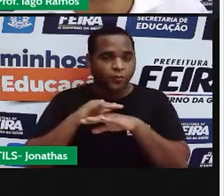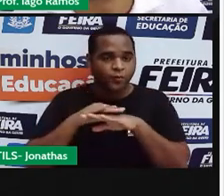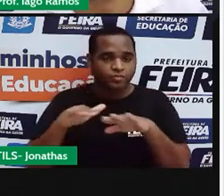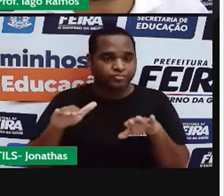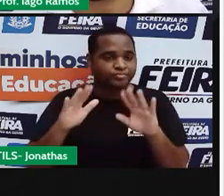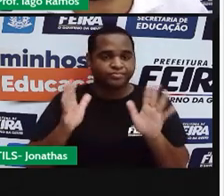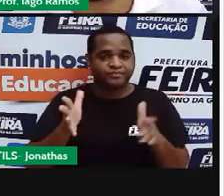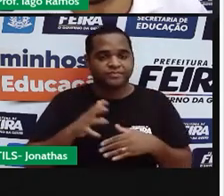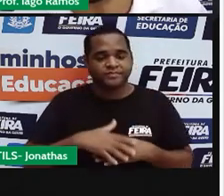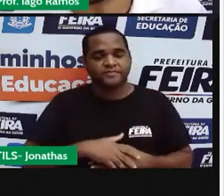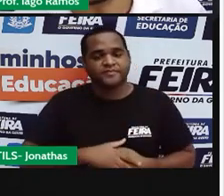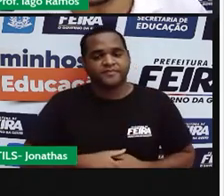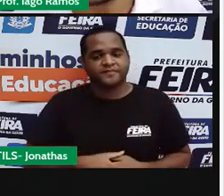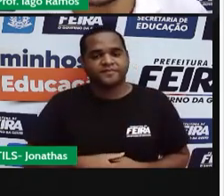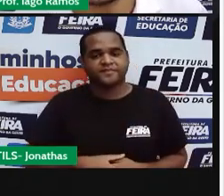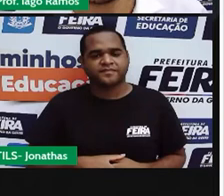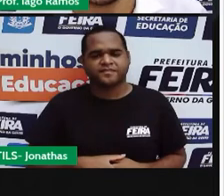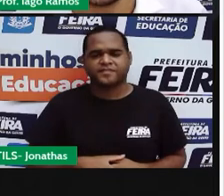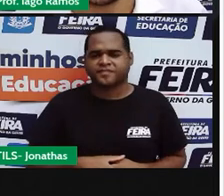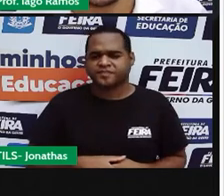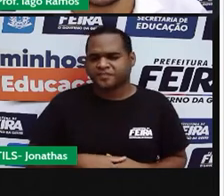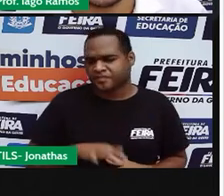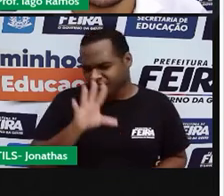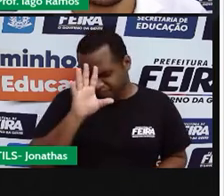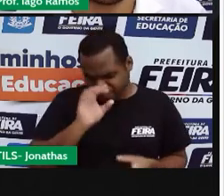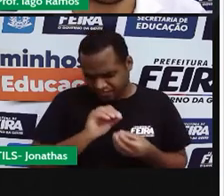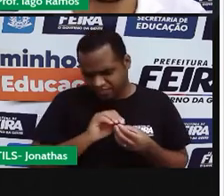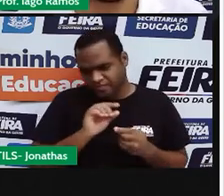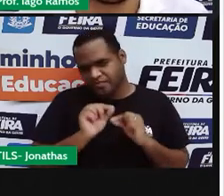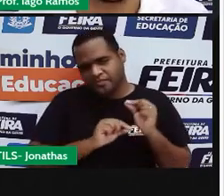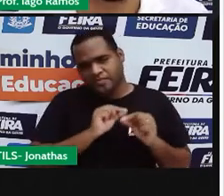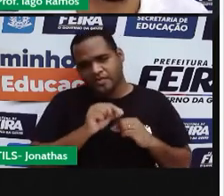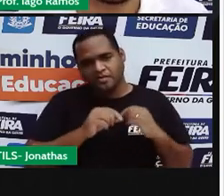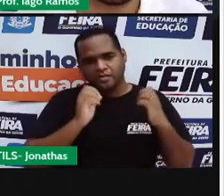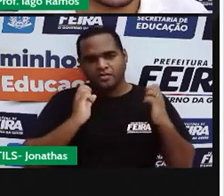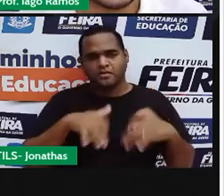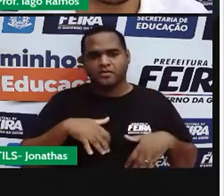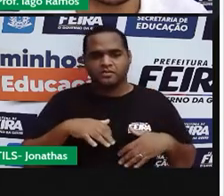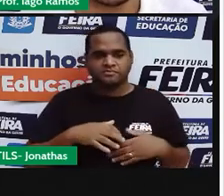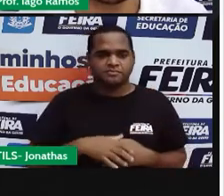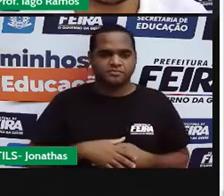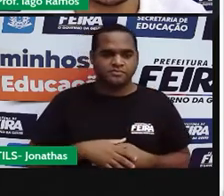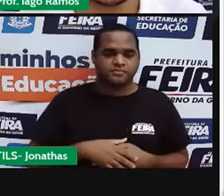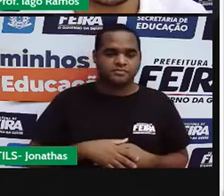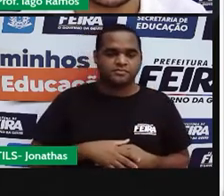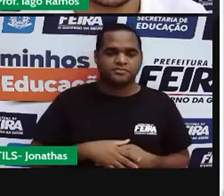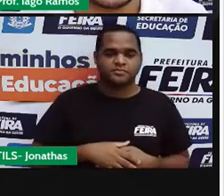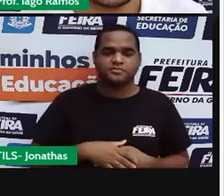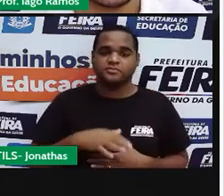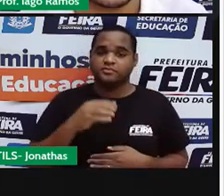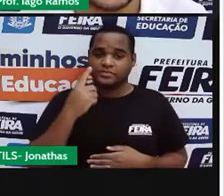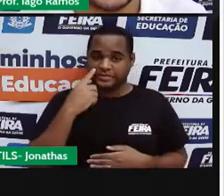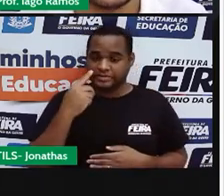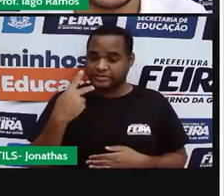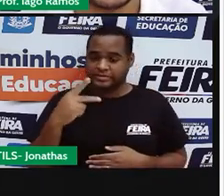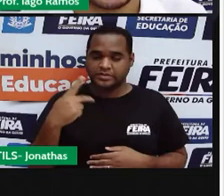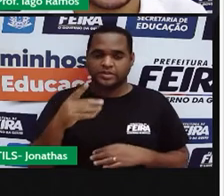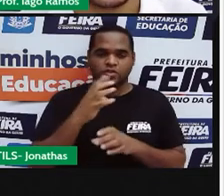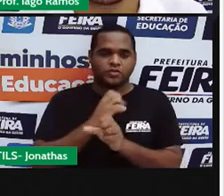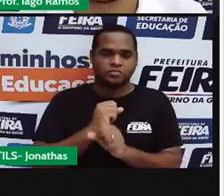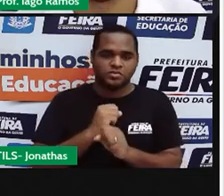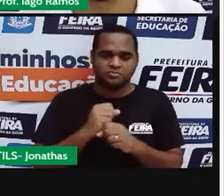vamos entender isso aqui direito. Acompanha comigo. Para essa continha ter dado zero.